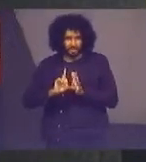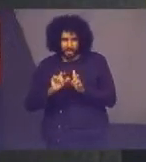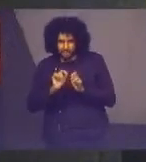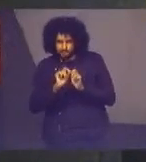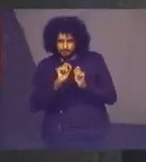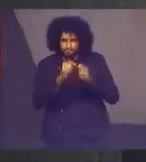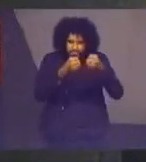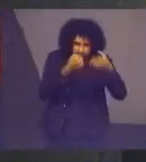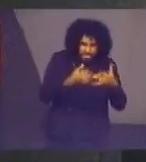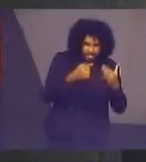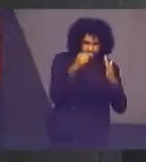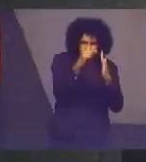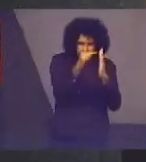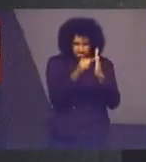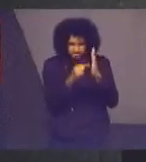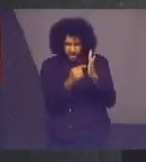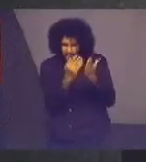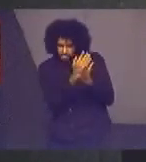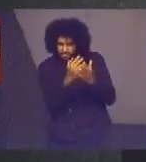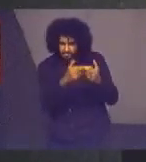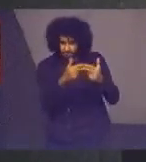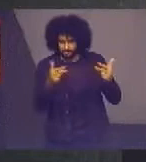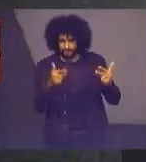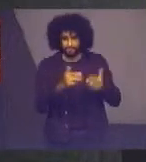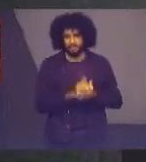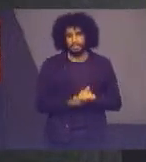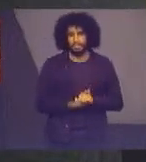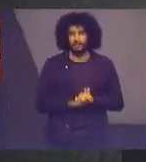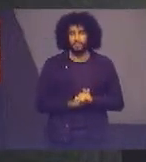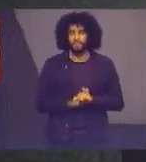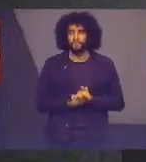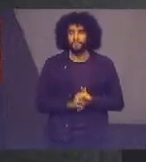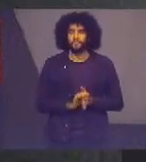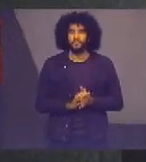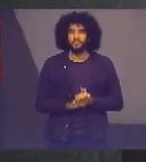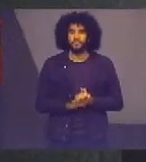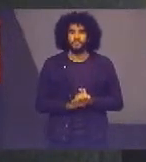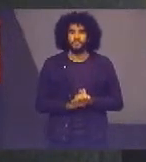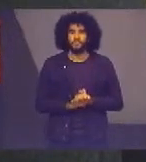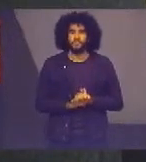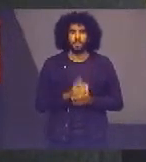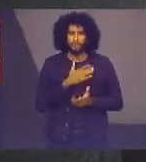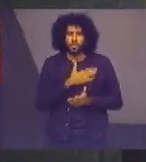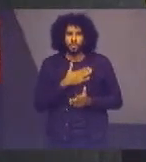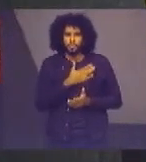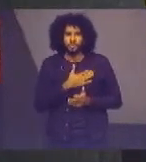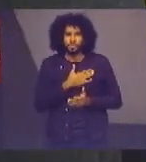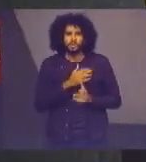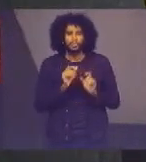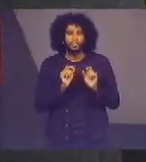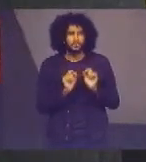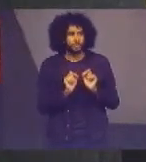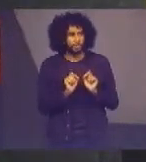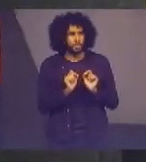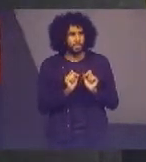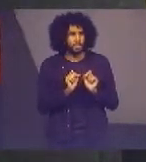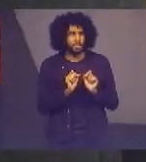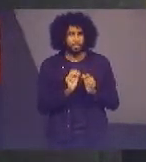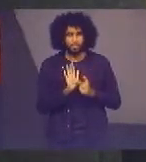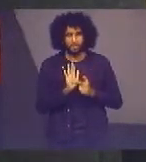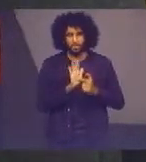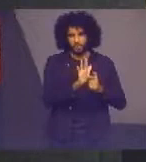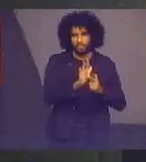algumas coisas, eu vou pedir que seja passado um pequeno vídeo.